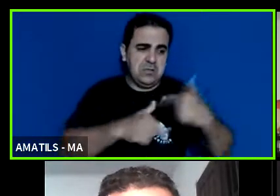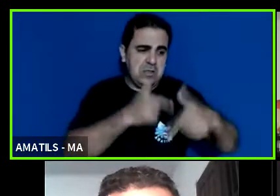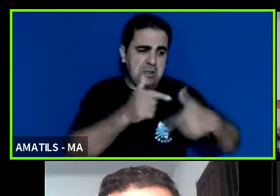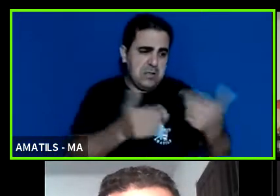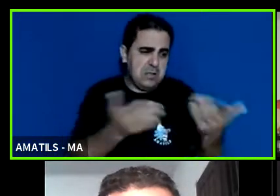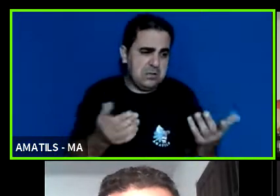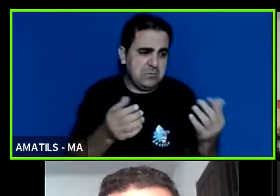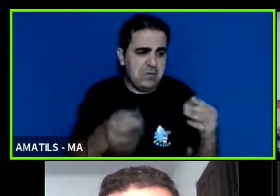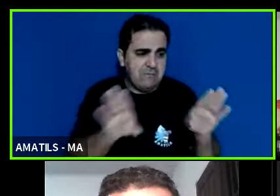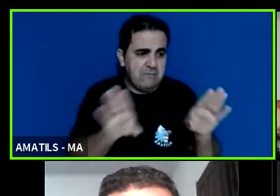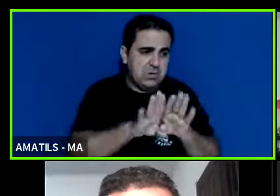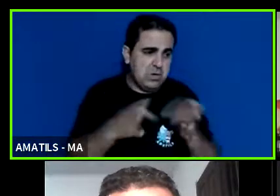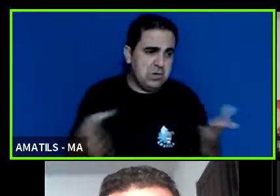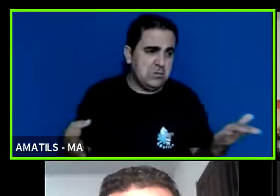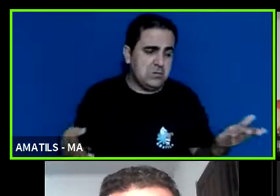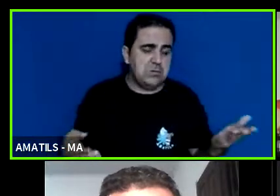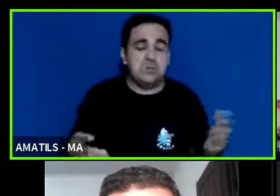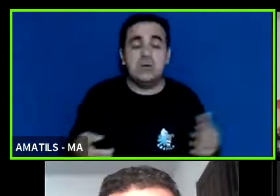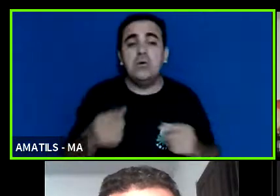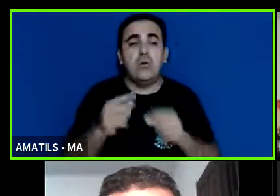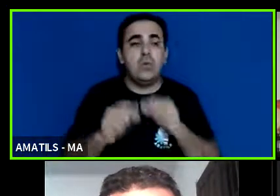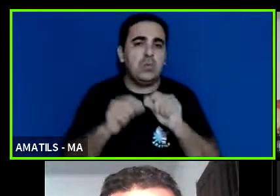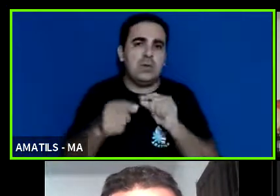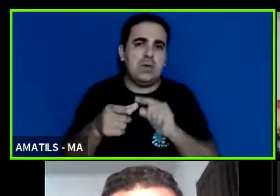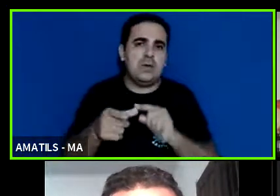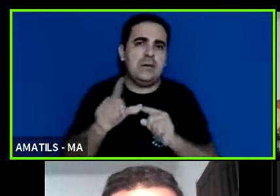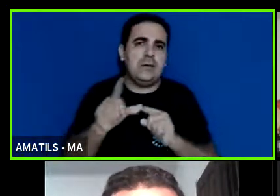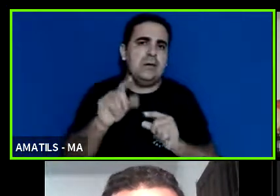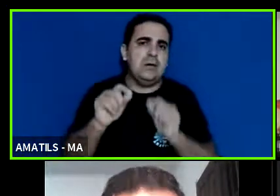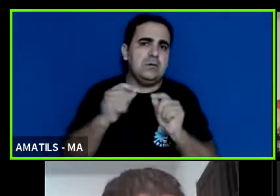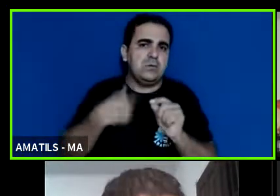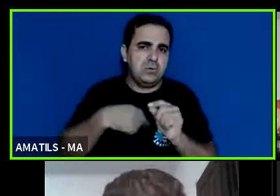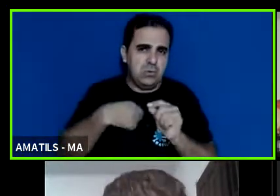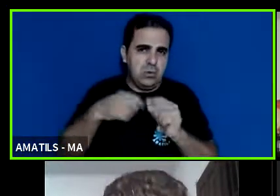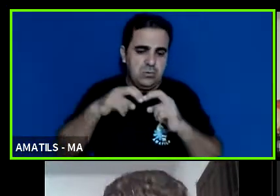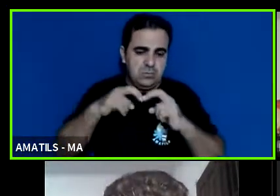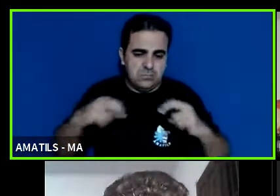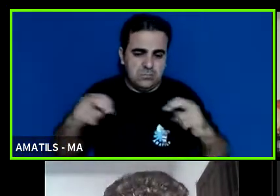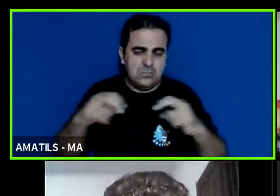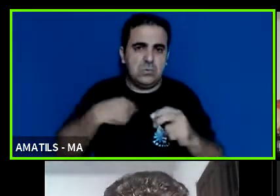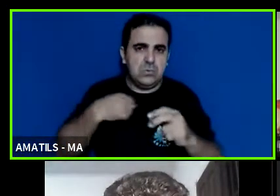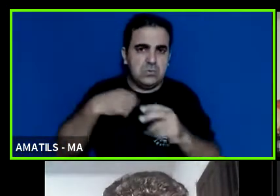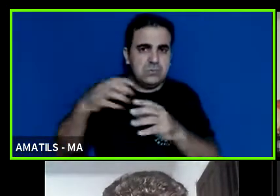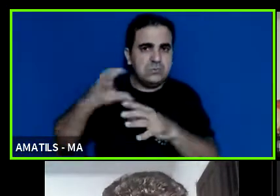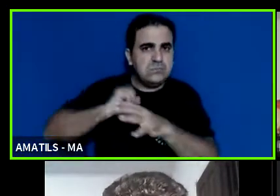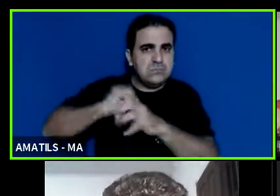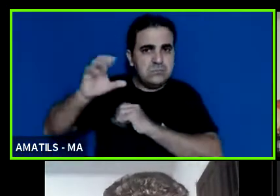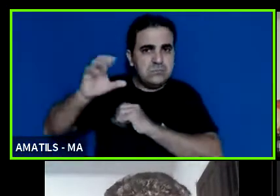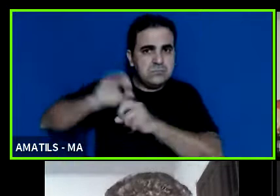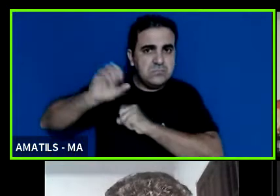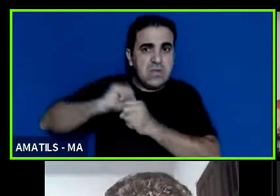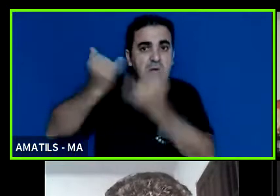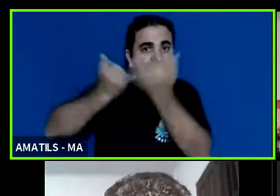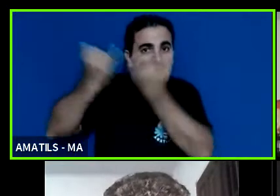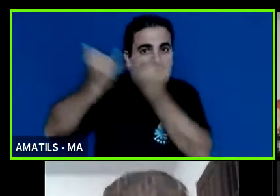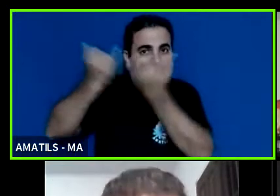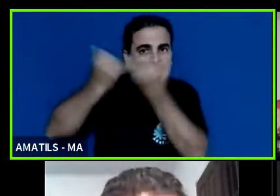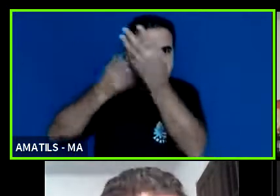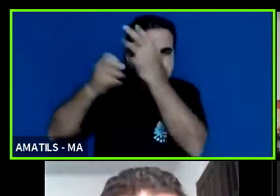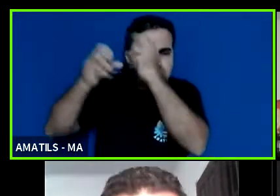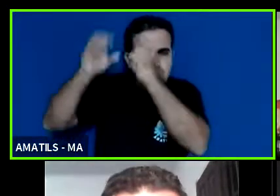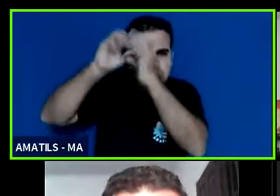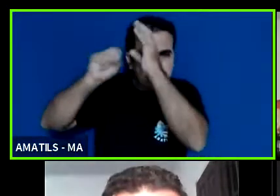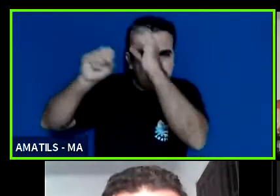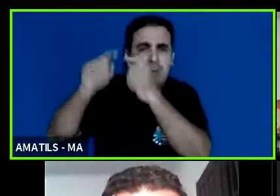mas também que a gente antes acho que seria interessante antes a gente se apropriar um pouco mais das informações que essa informação